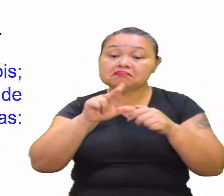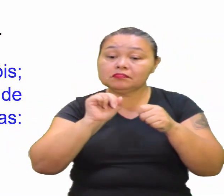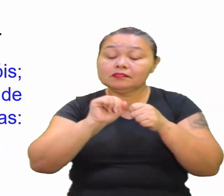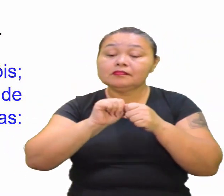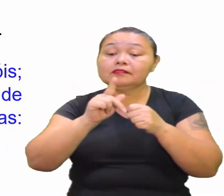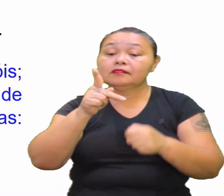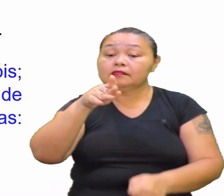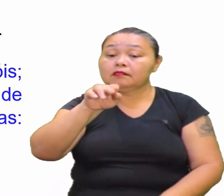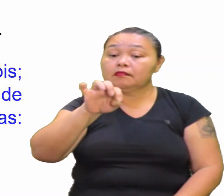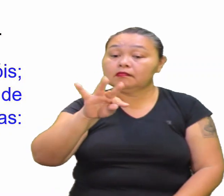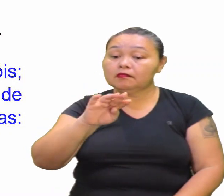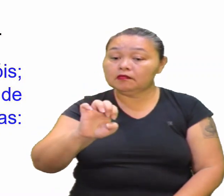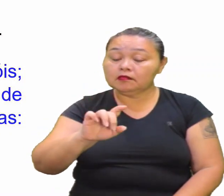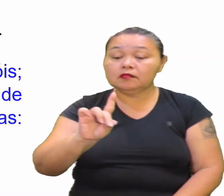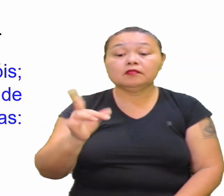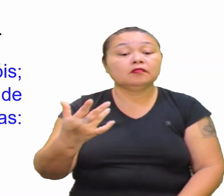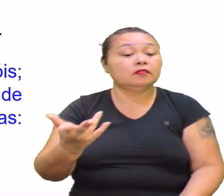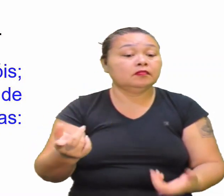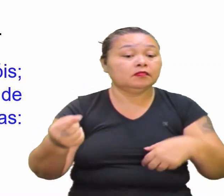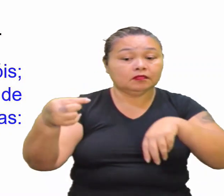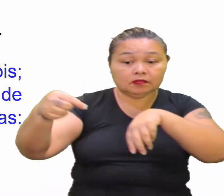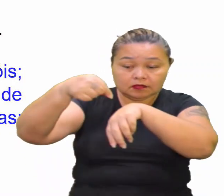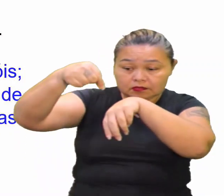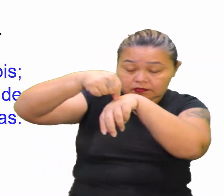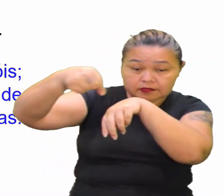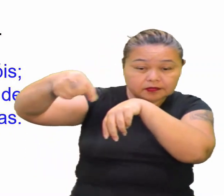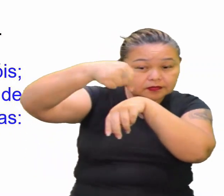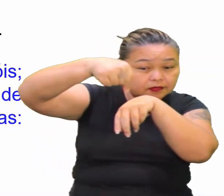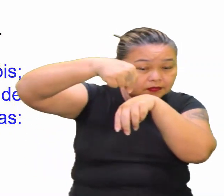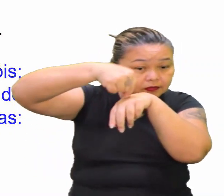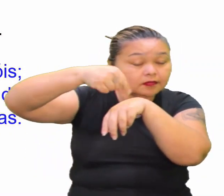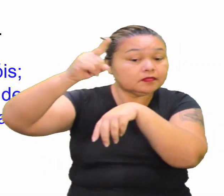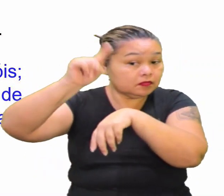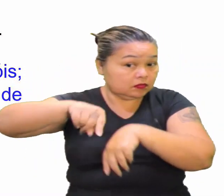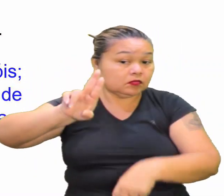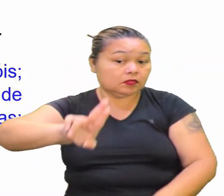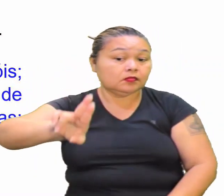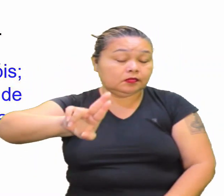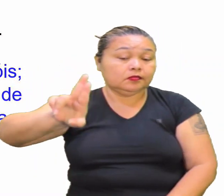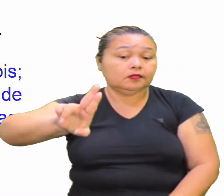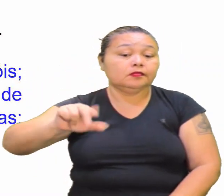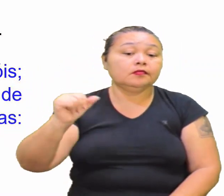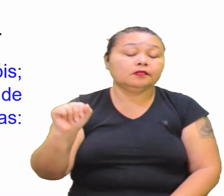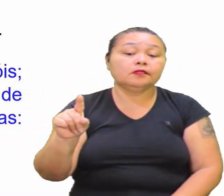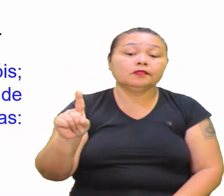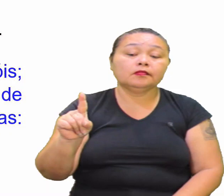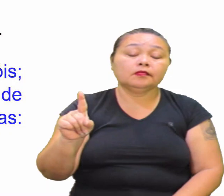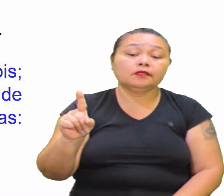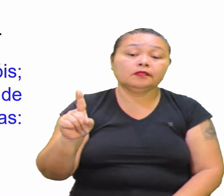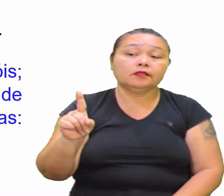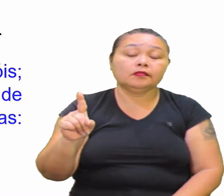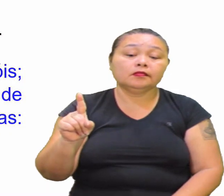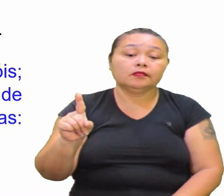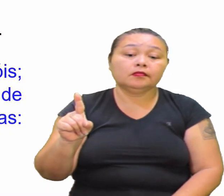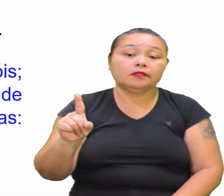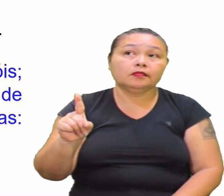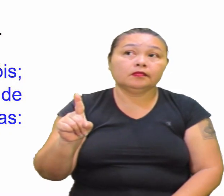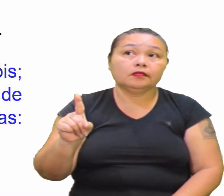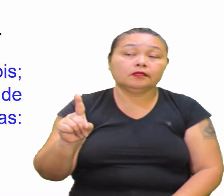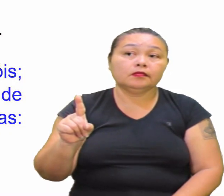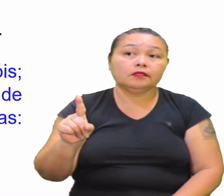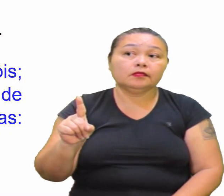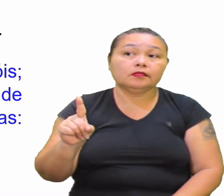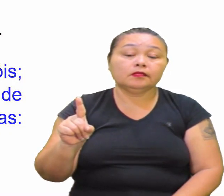herbicidas E pesticidas Que é muito comum Usar Se usar Na Na